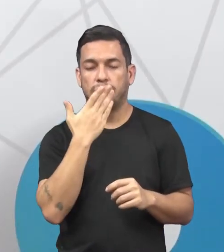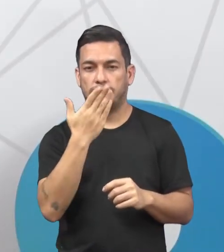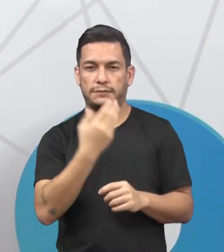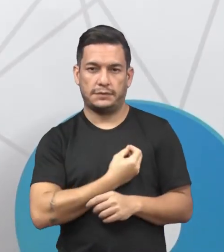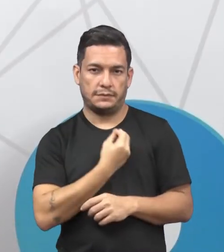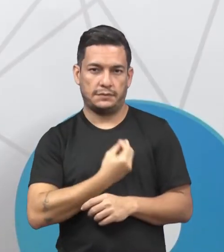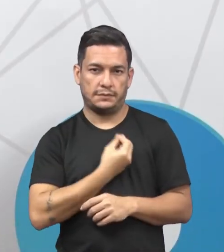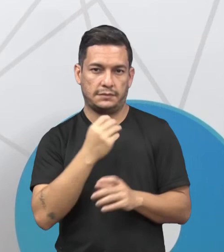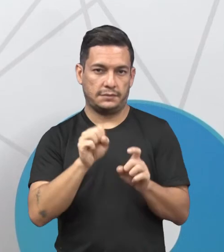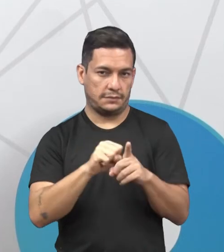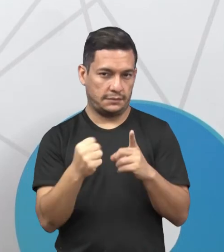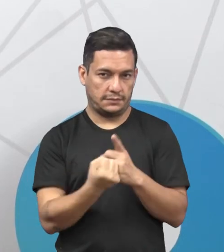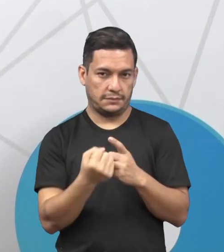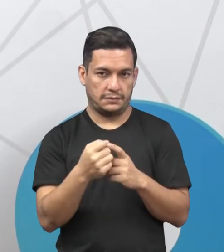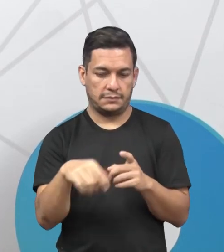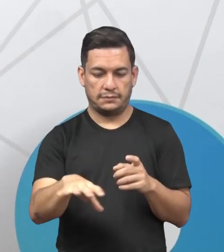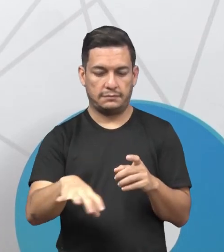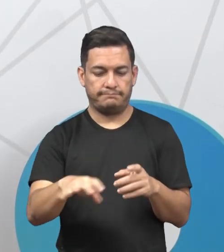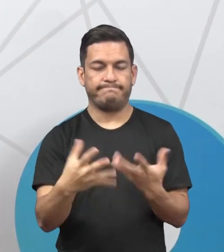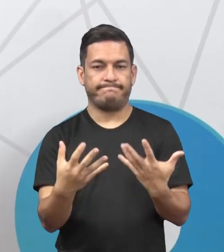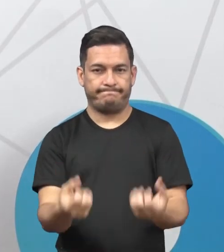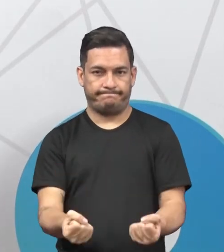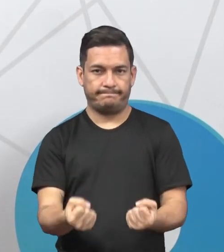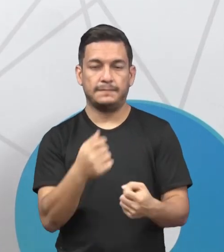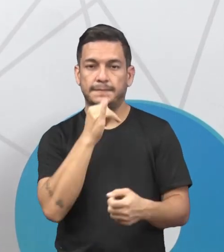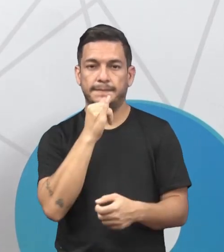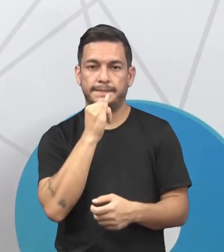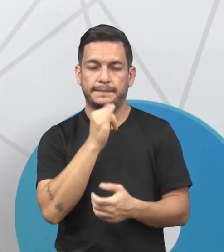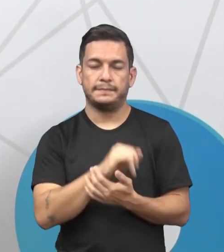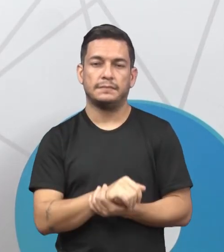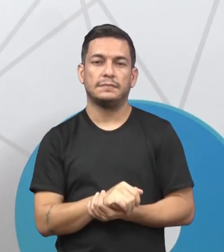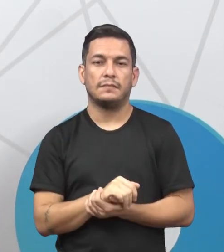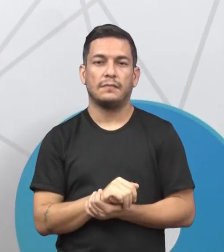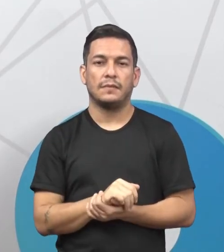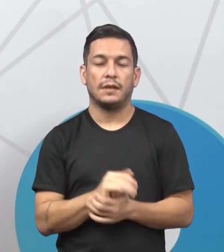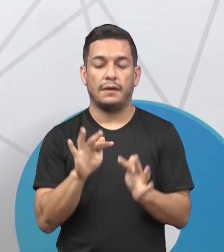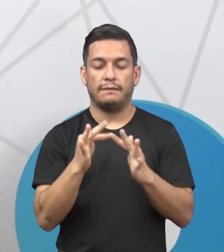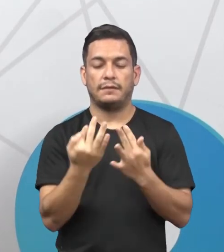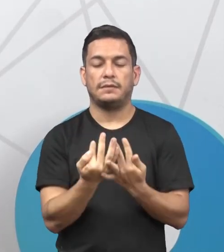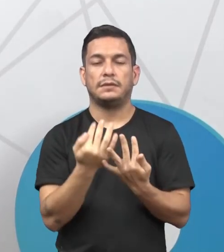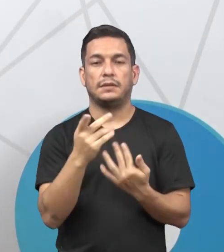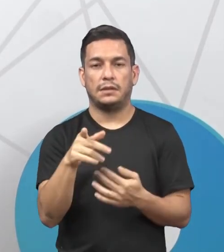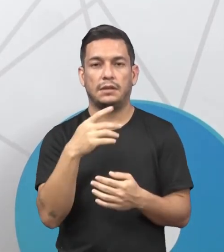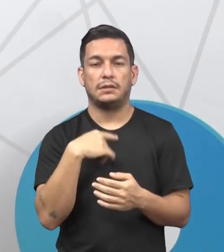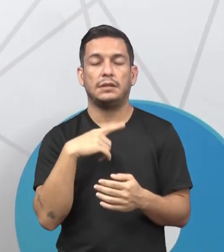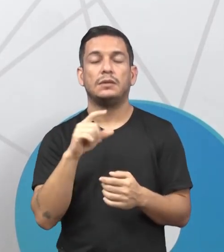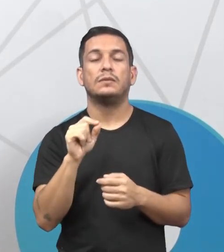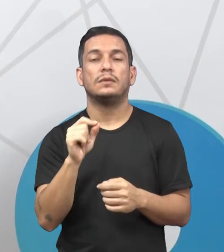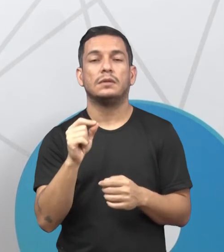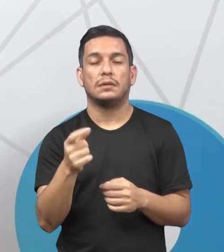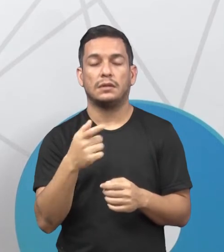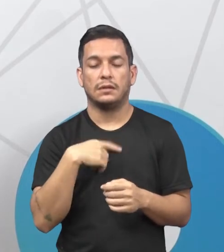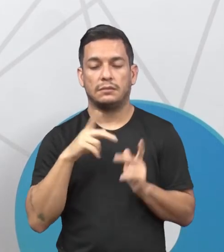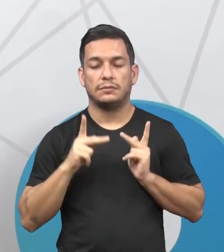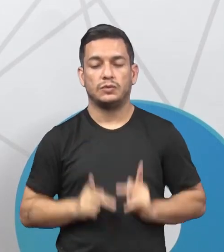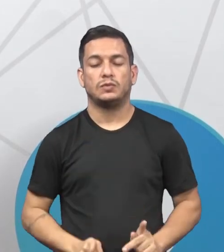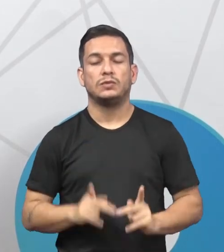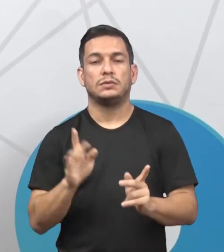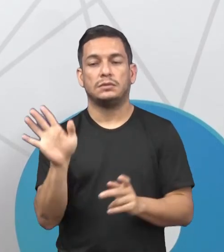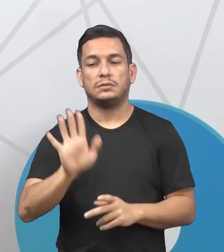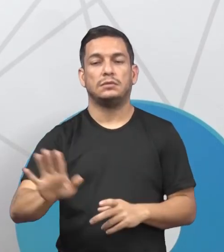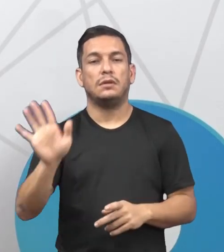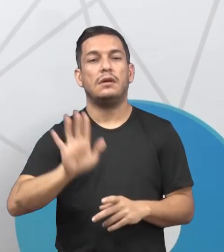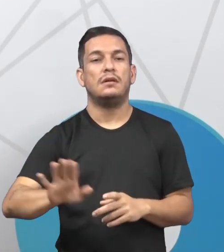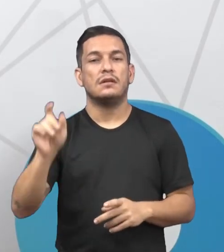que aquela sociedade aceita. Por exemplo, as nossas famílias, elas têm condutas, no geral, elas têm